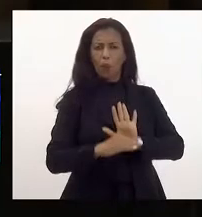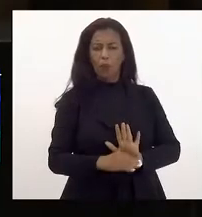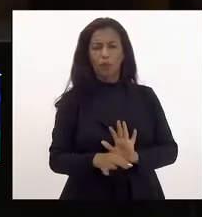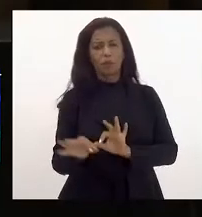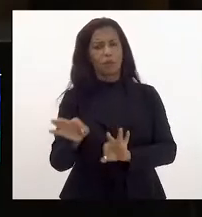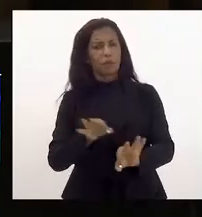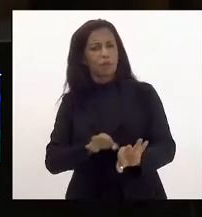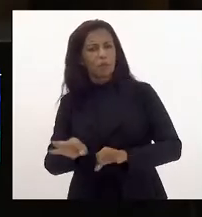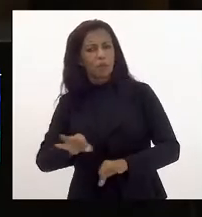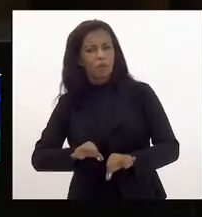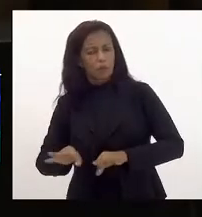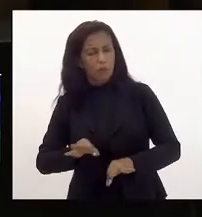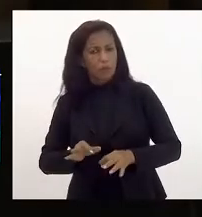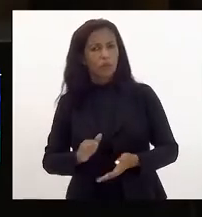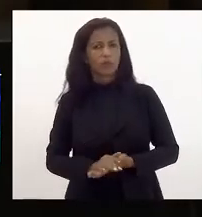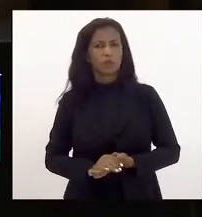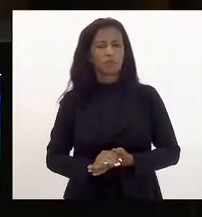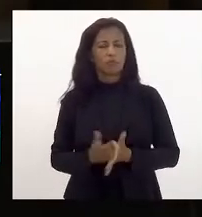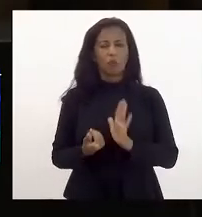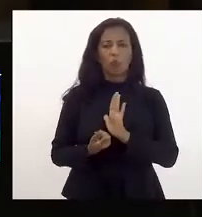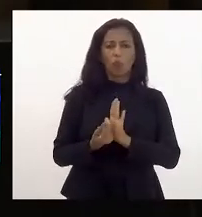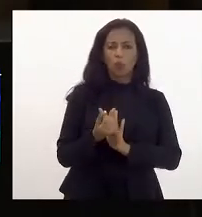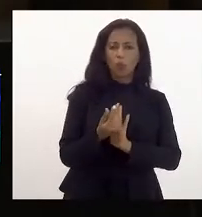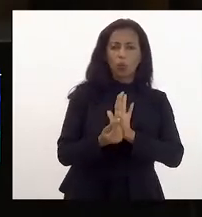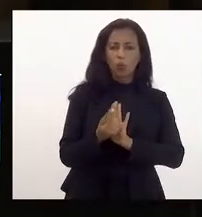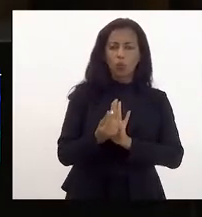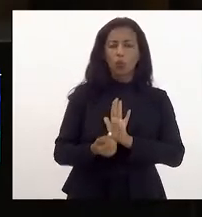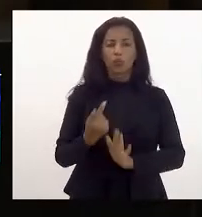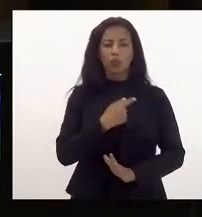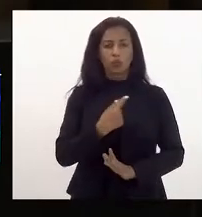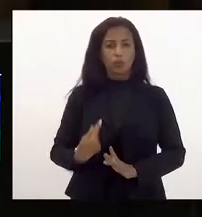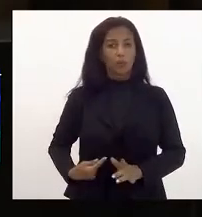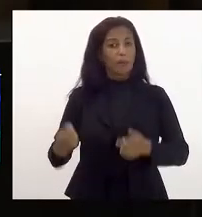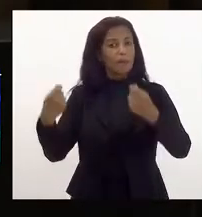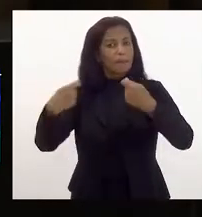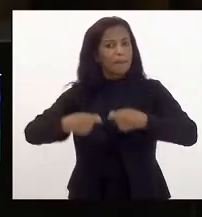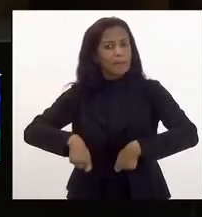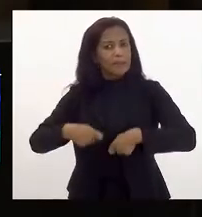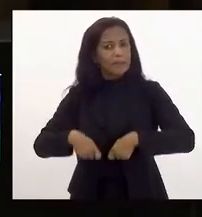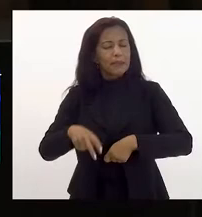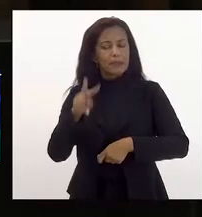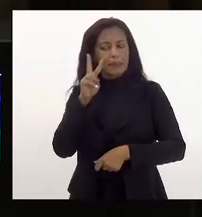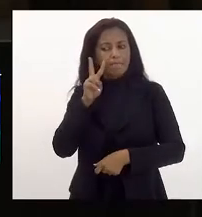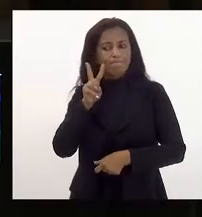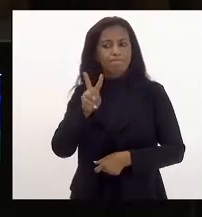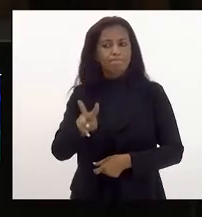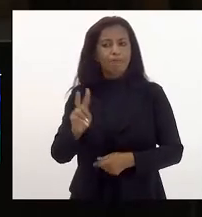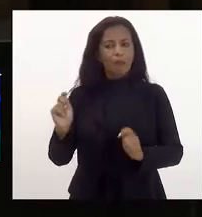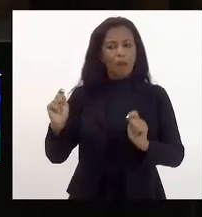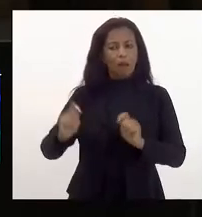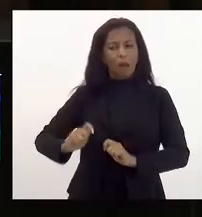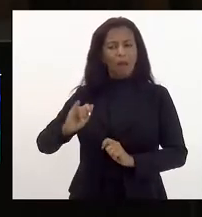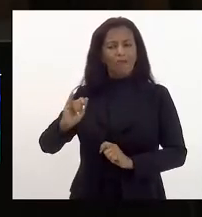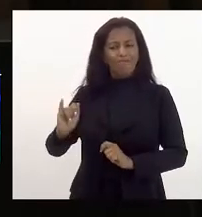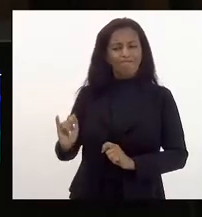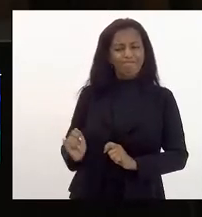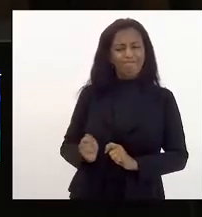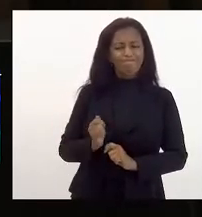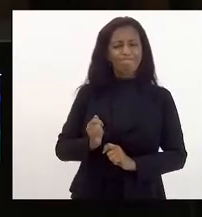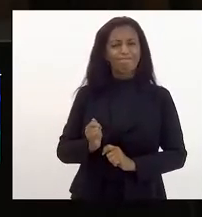projeto orçamentário do governo precisa prever a possibilidade de